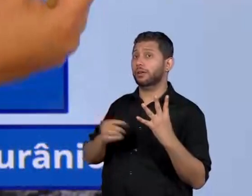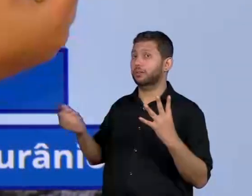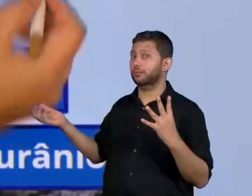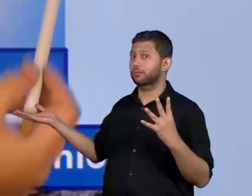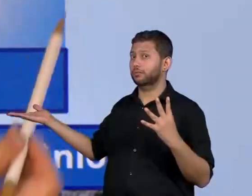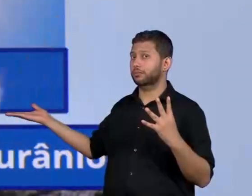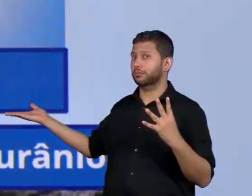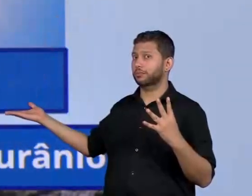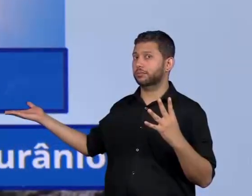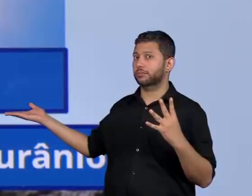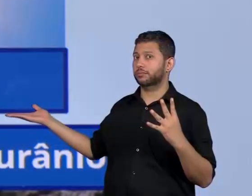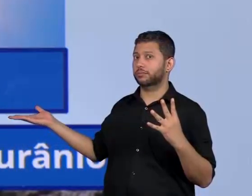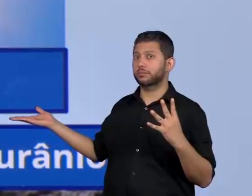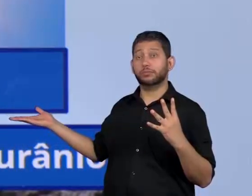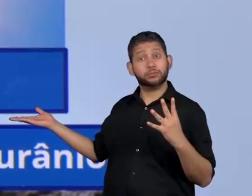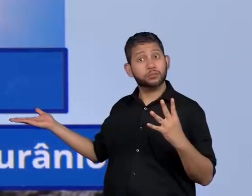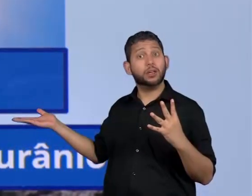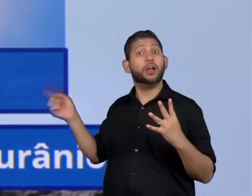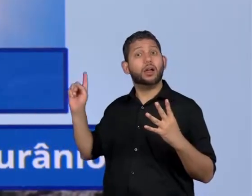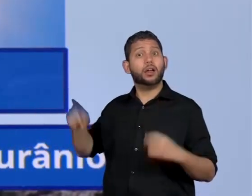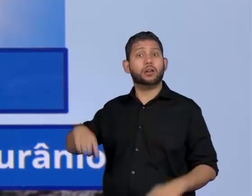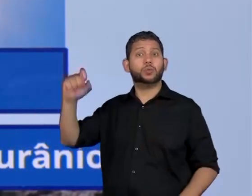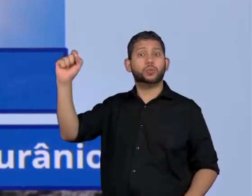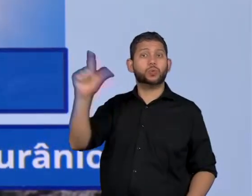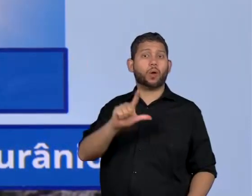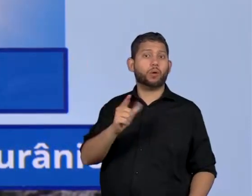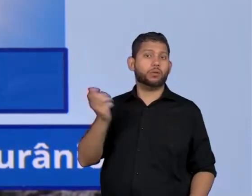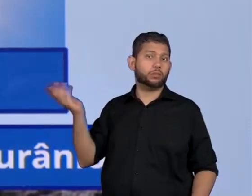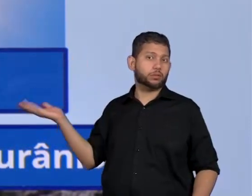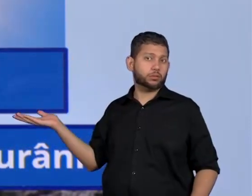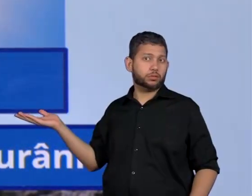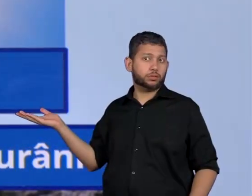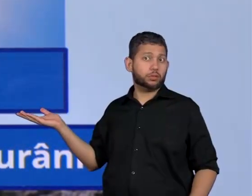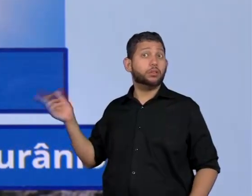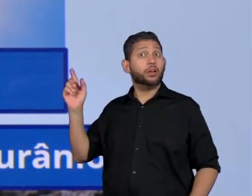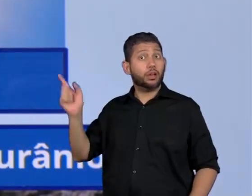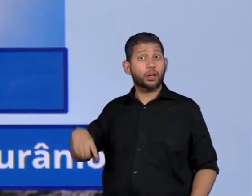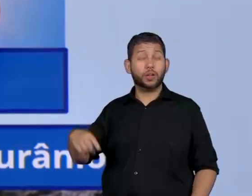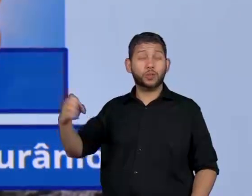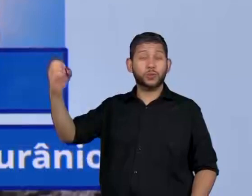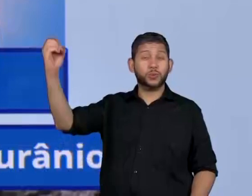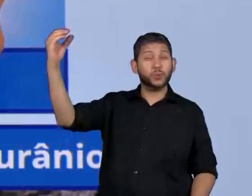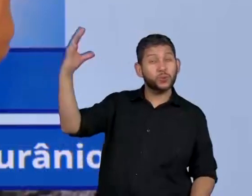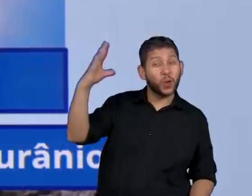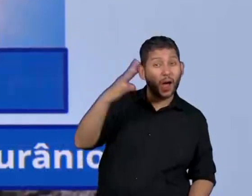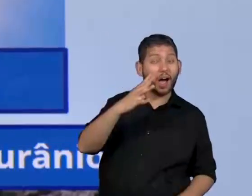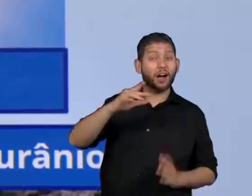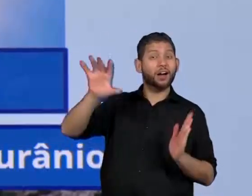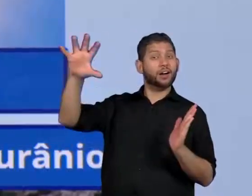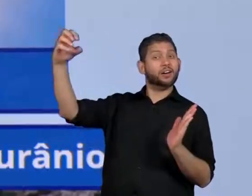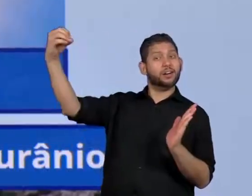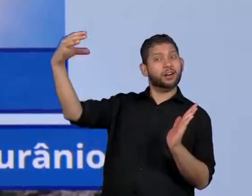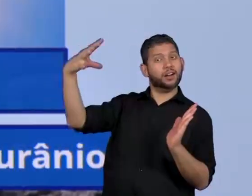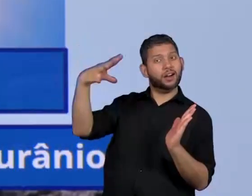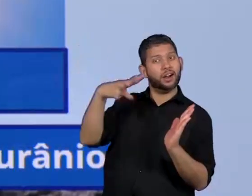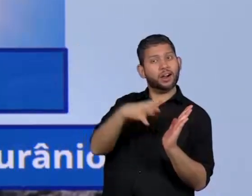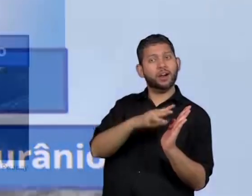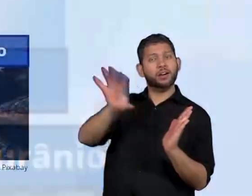que é o sol. Então, tem sol, tem um brilhozinho aqui lindo iluminando o céu.